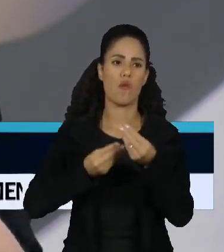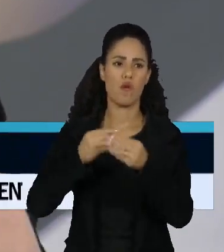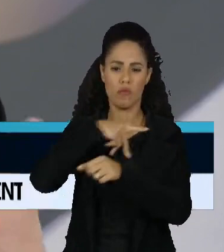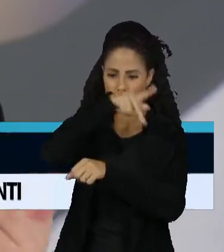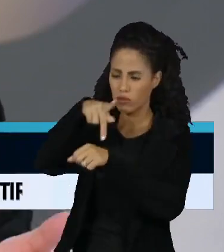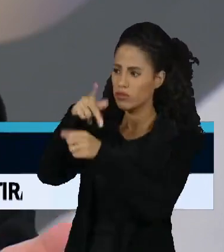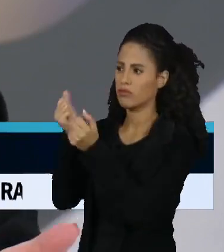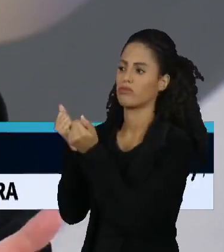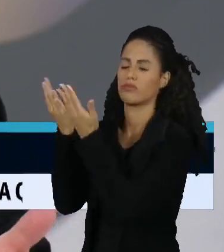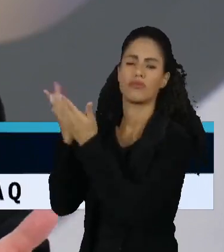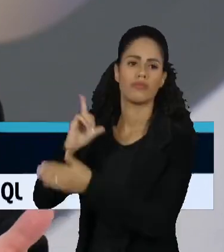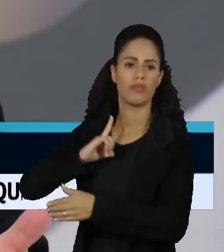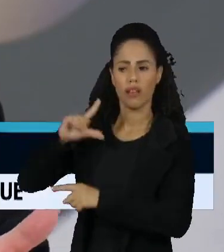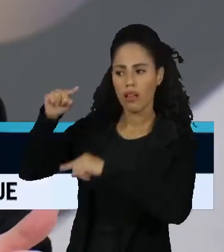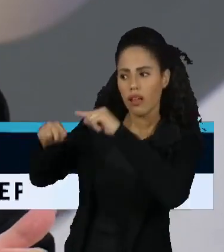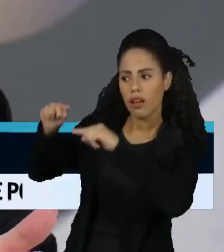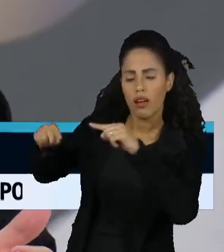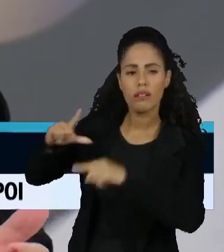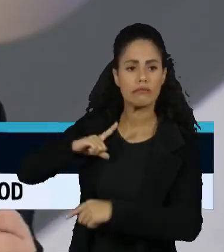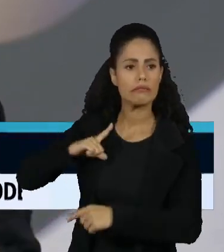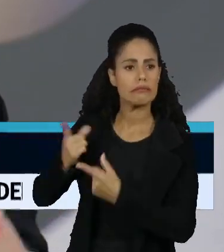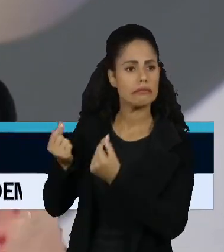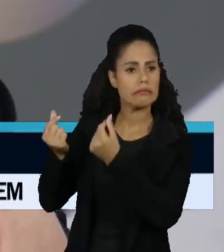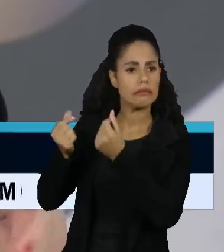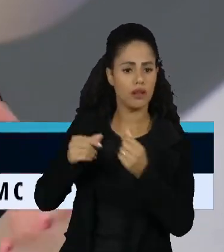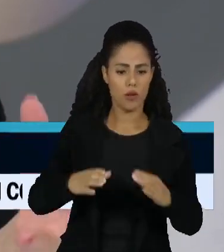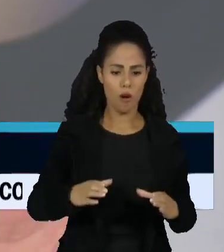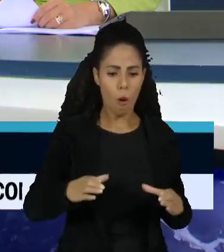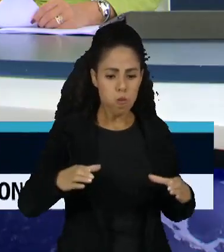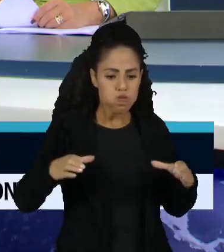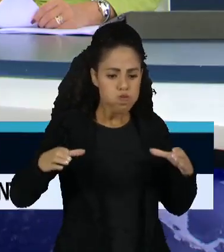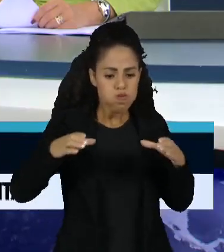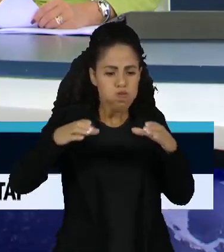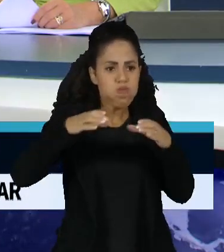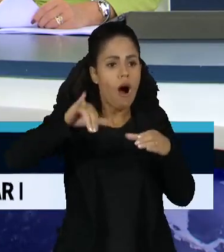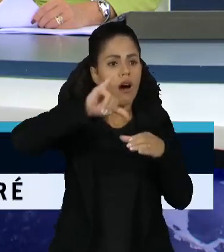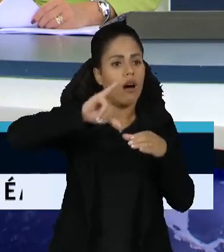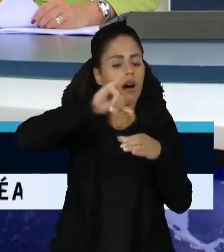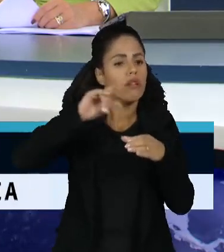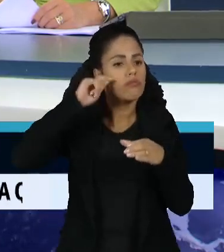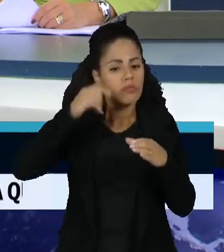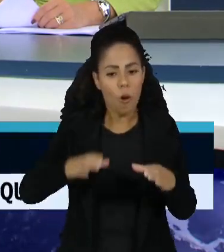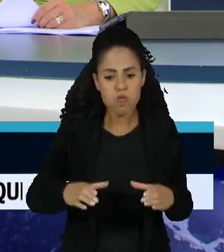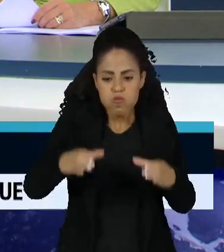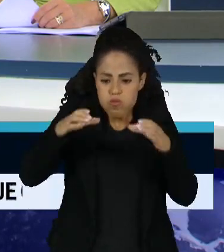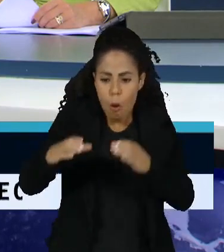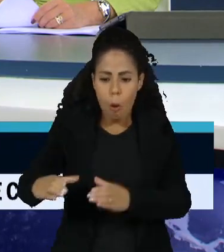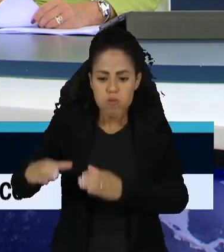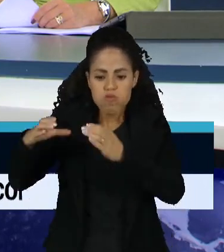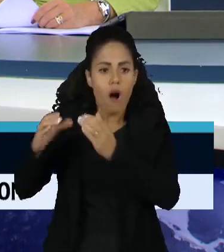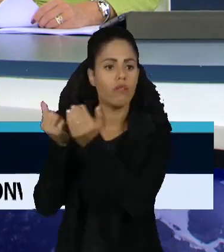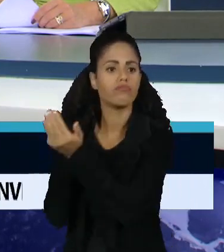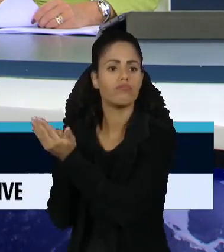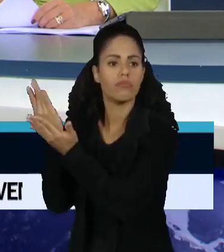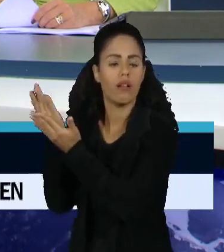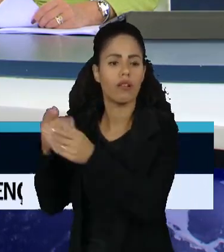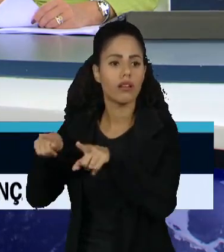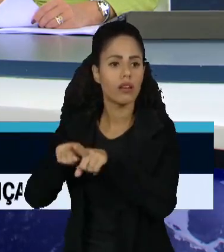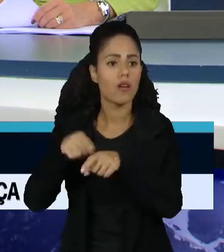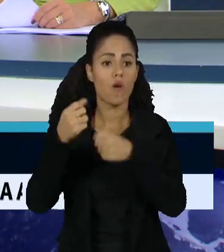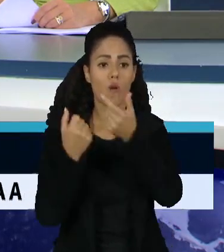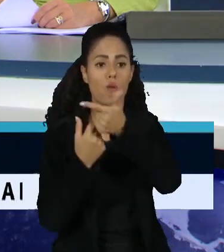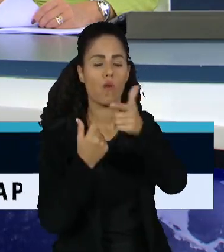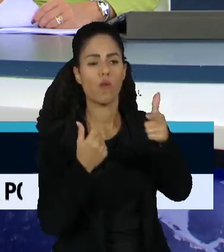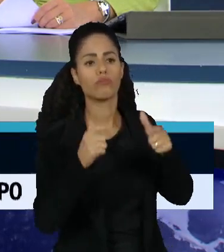fora, não está olhando só a variação do preço do barril do petróleo, outras variáveis foram para cima da mesa, especialmente os